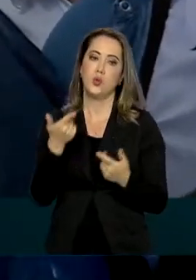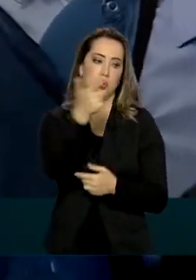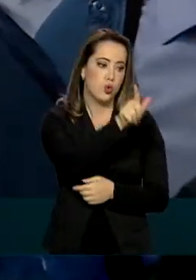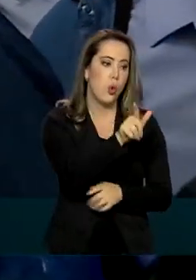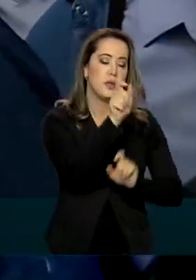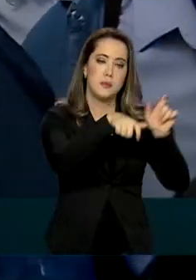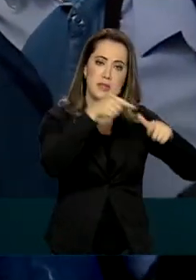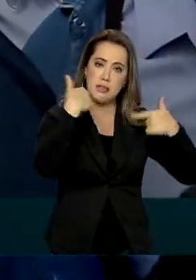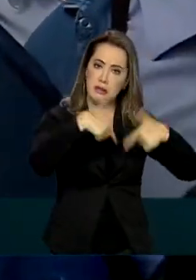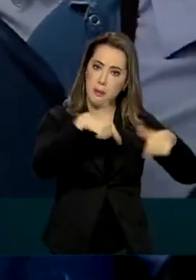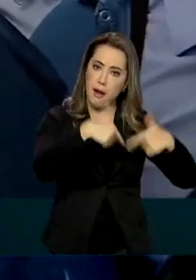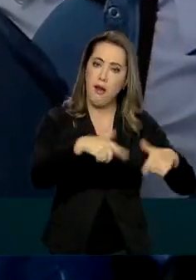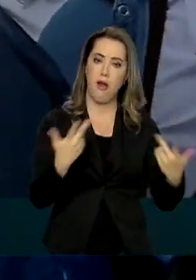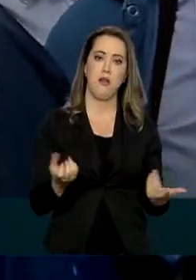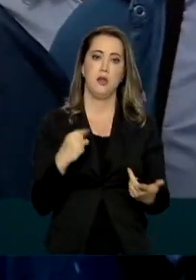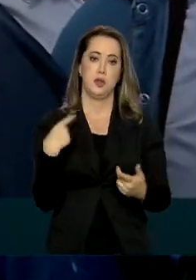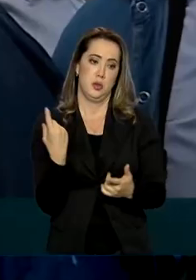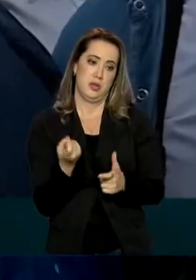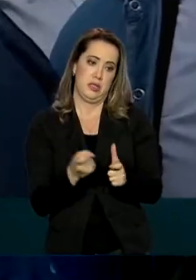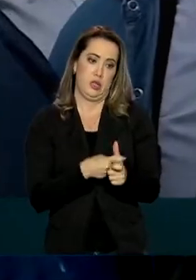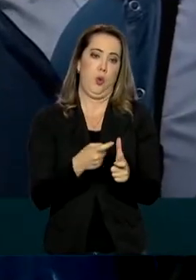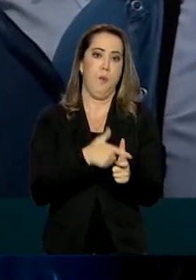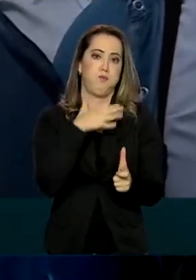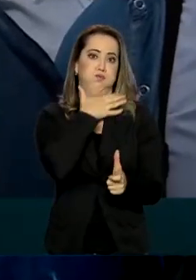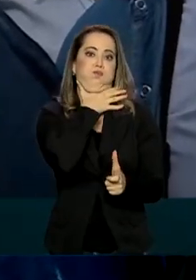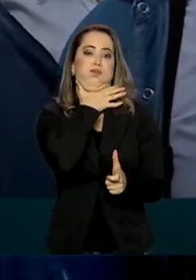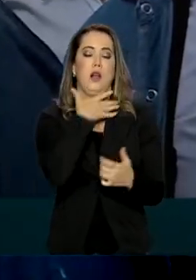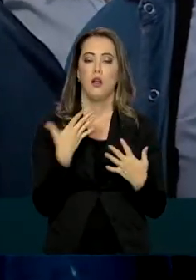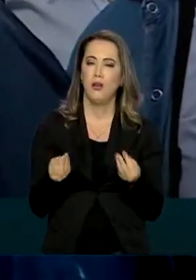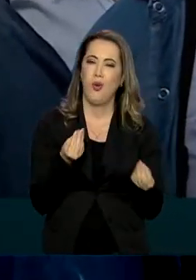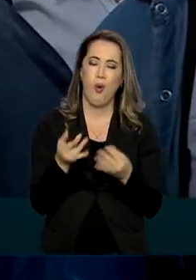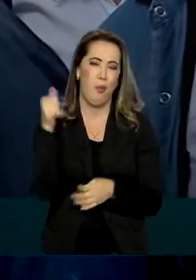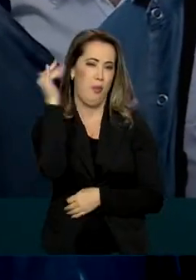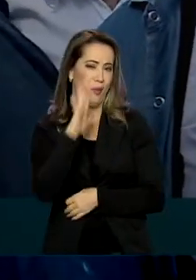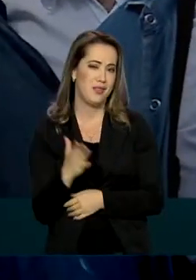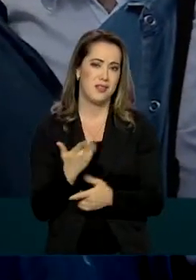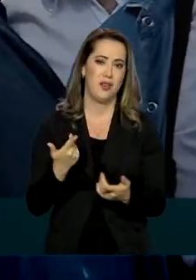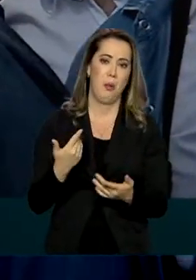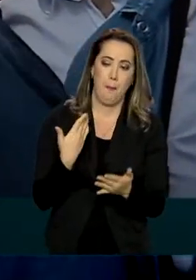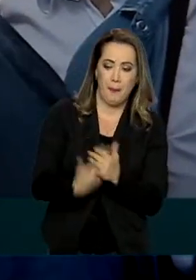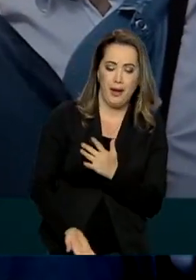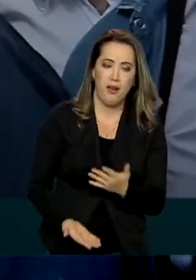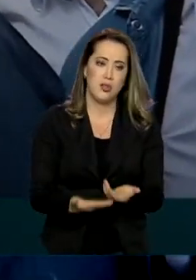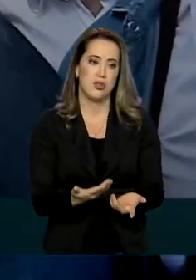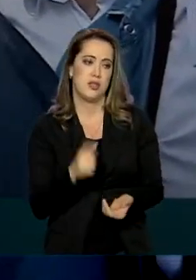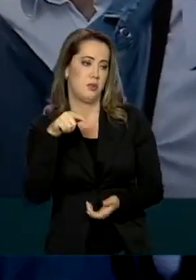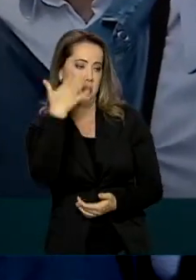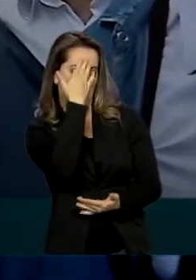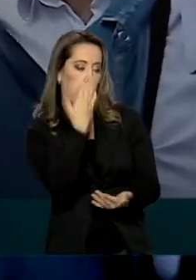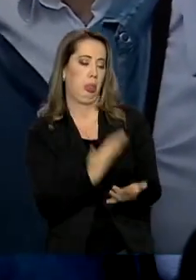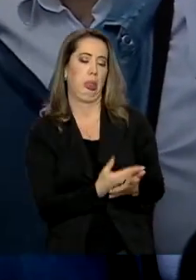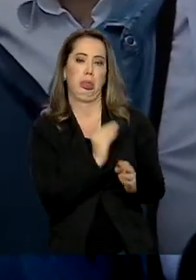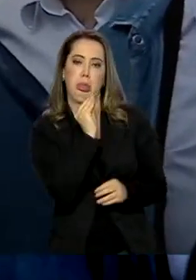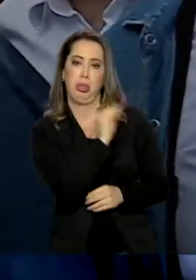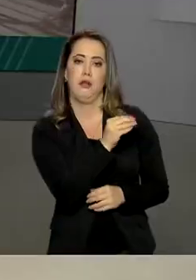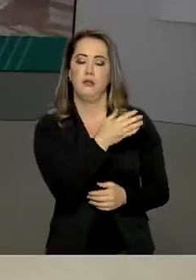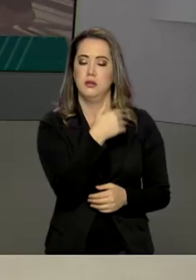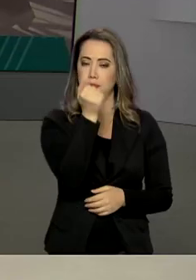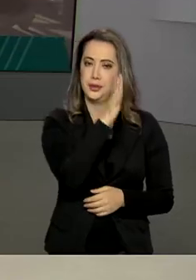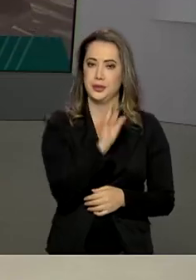endividarmos muito, o Brasil pode perder crédito e daí a inflação vem.